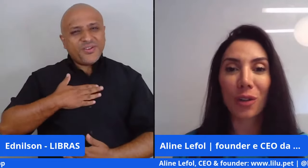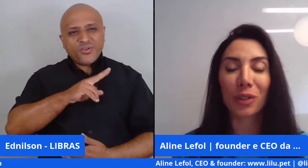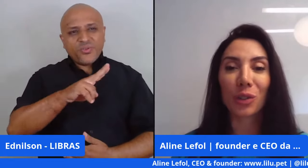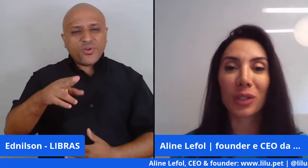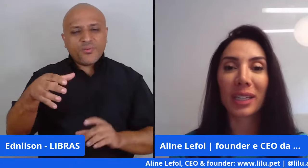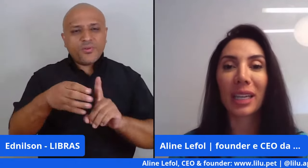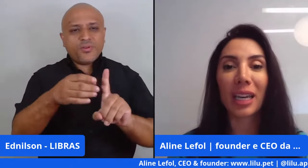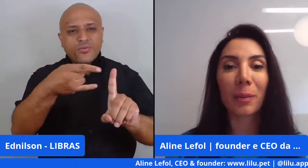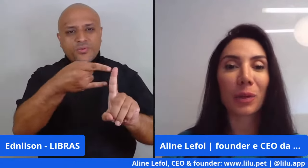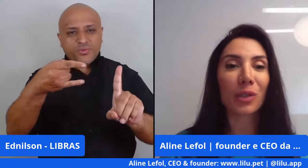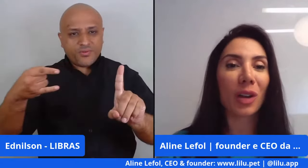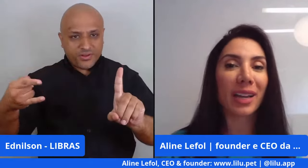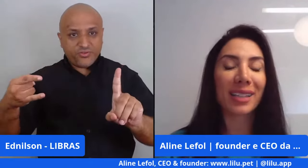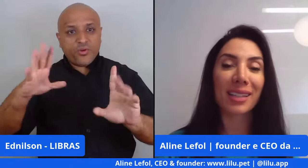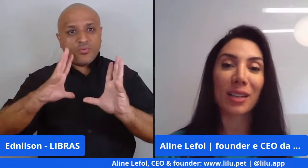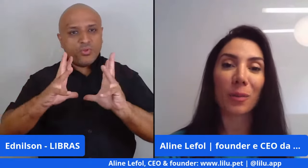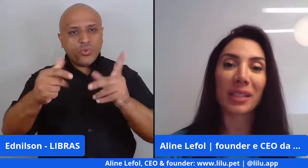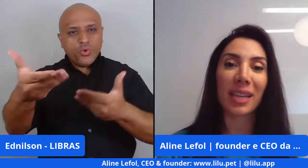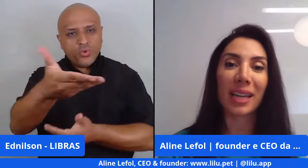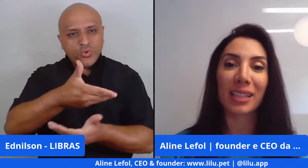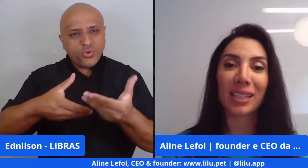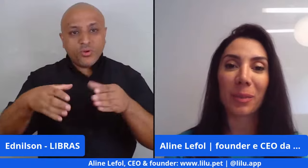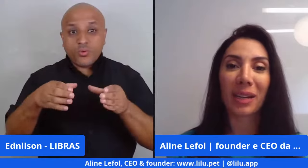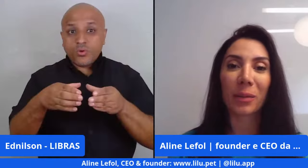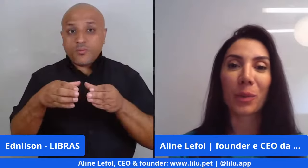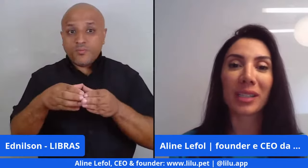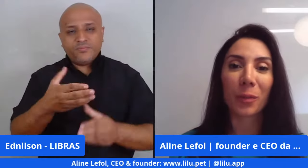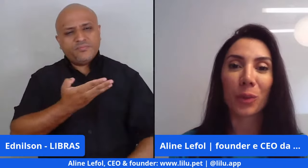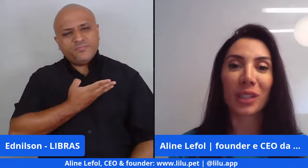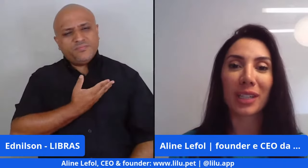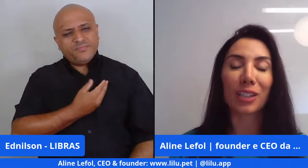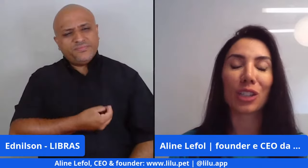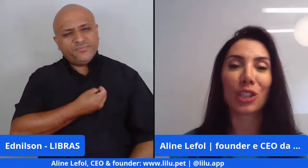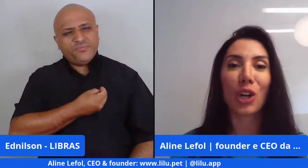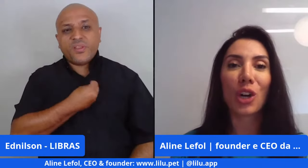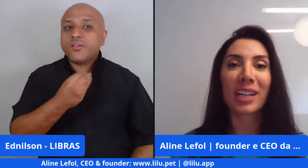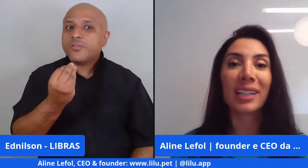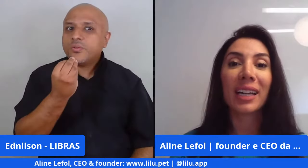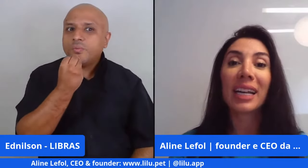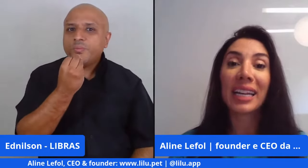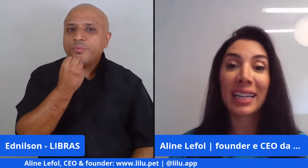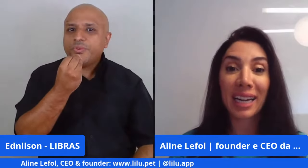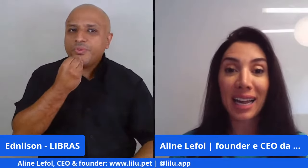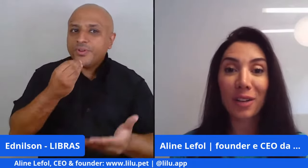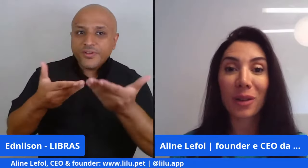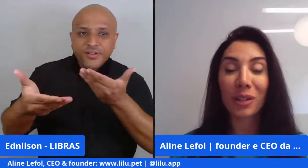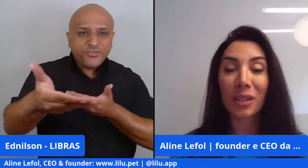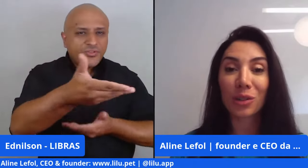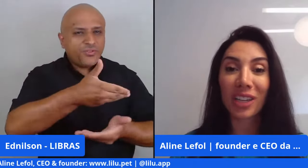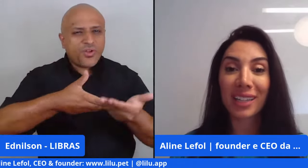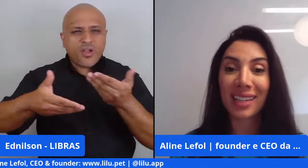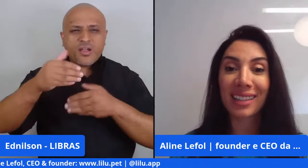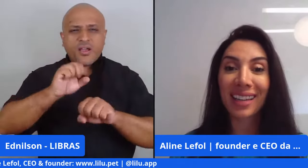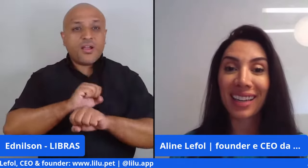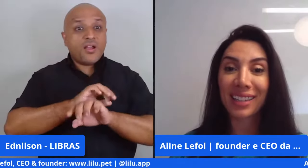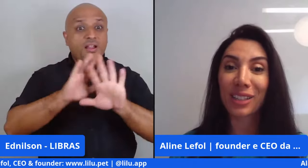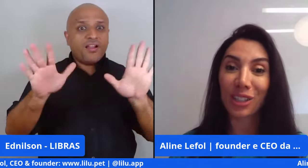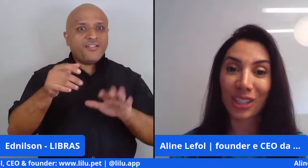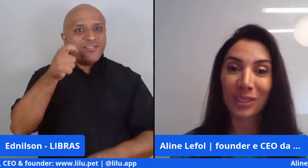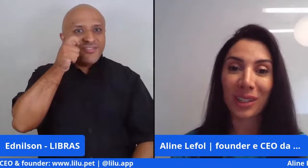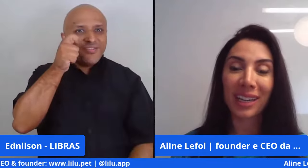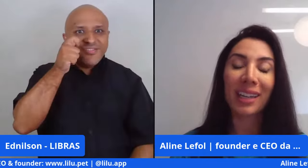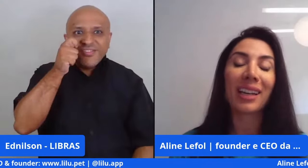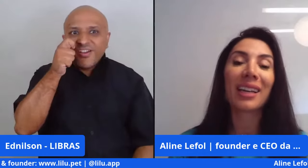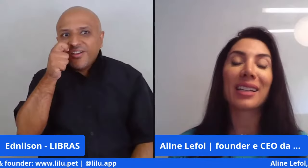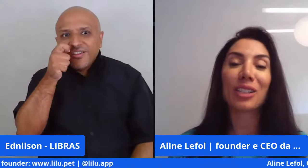Microsoft, a toda a equipe, aos colegas que estão presentes, por essa oportunidade de troca. E, claro, a nossa audiência que está aqui